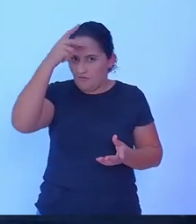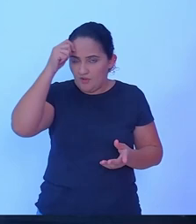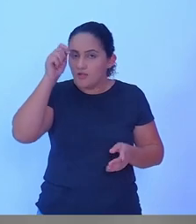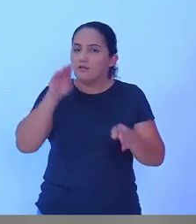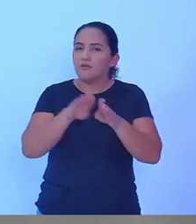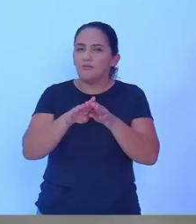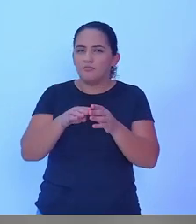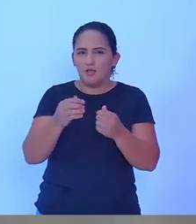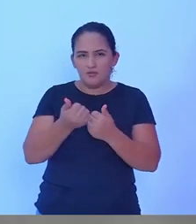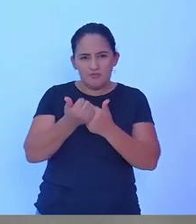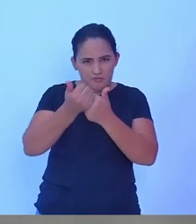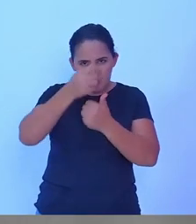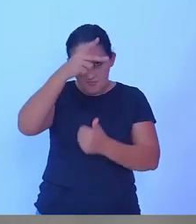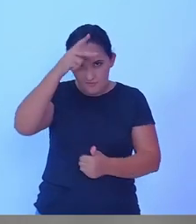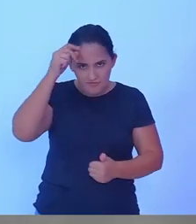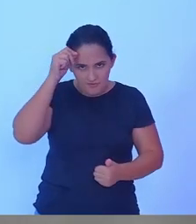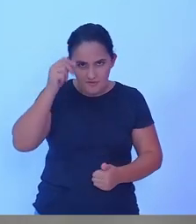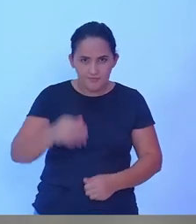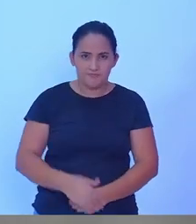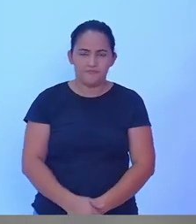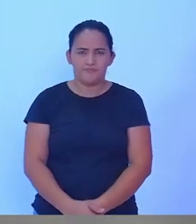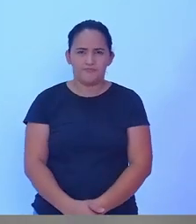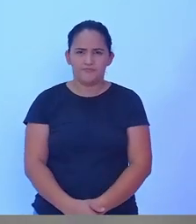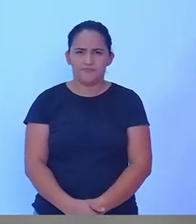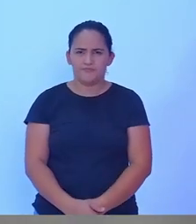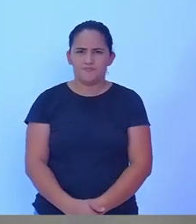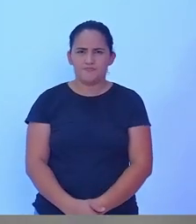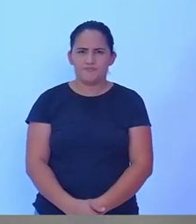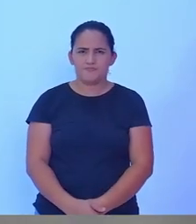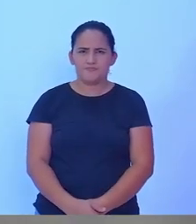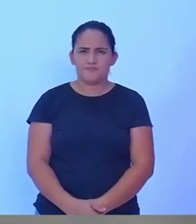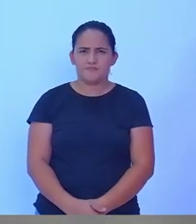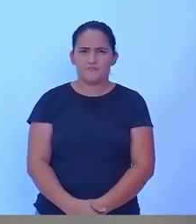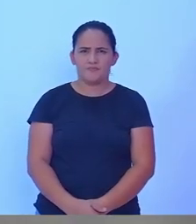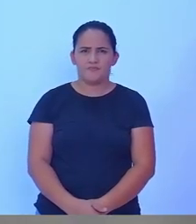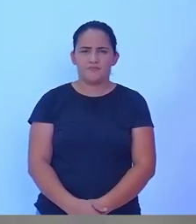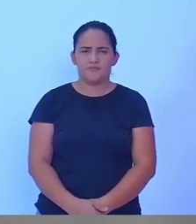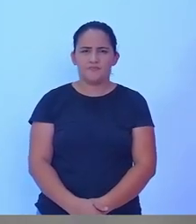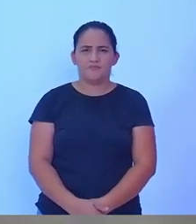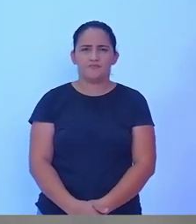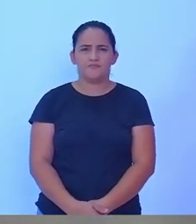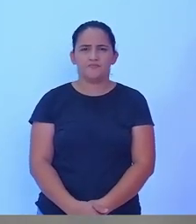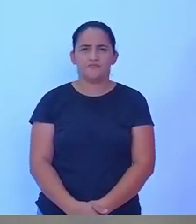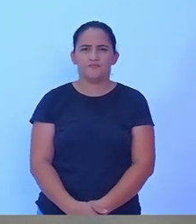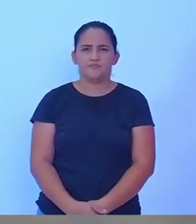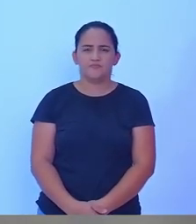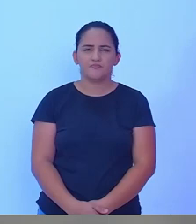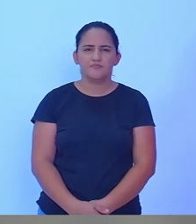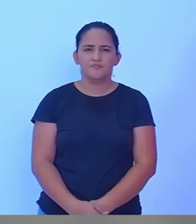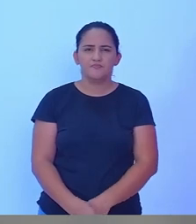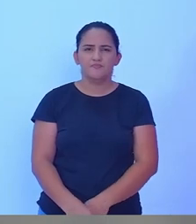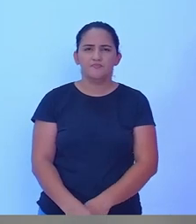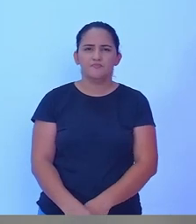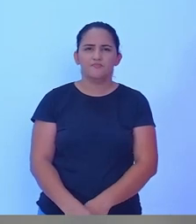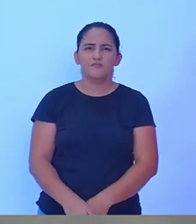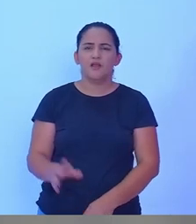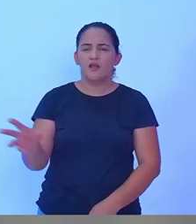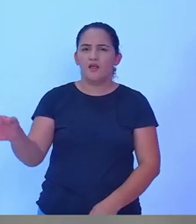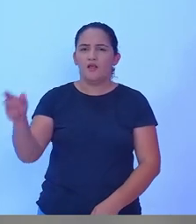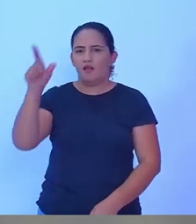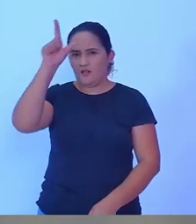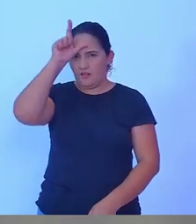Agora o candidato Lucindo tem um minuto para a tréplica, comentário em cima da pergunta e